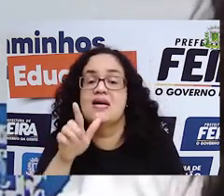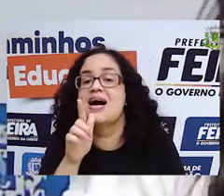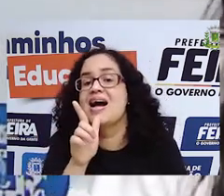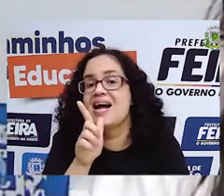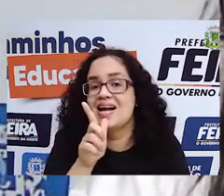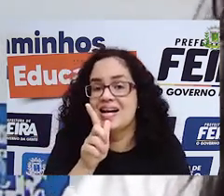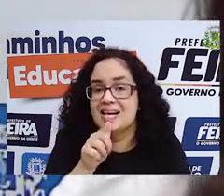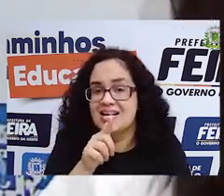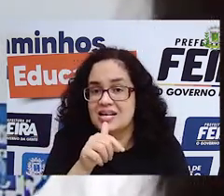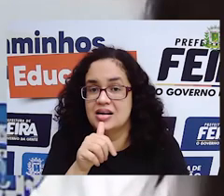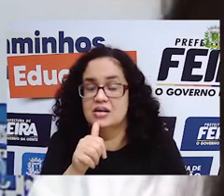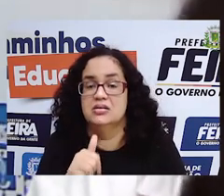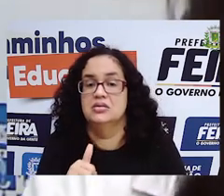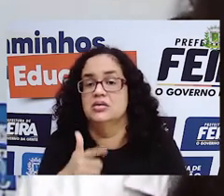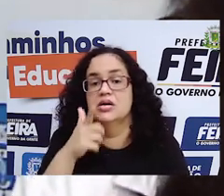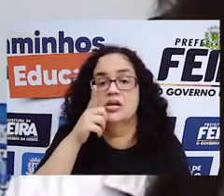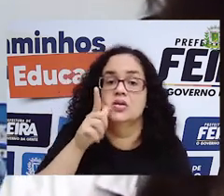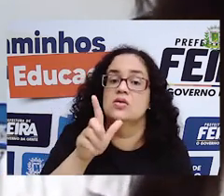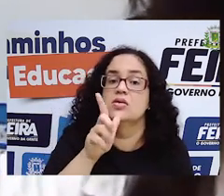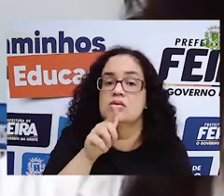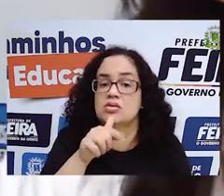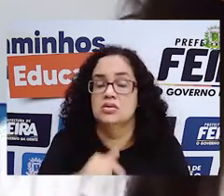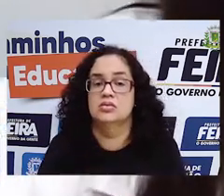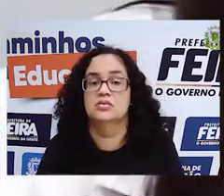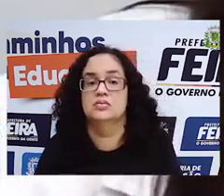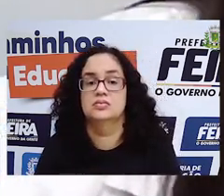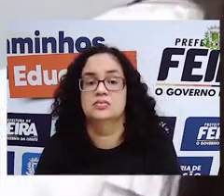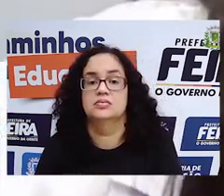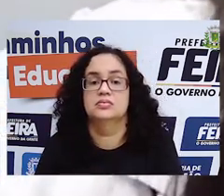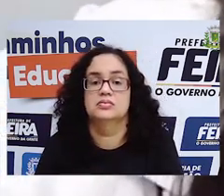passa, ela não atravessa o plástico.